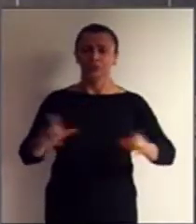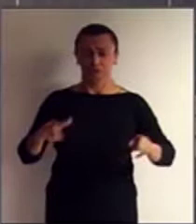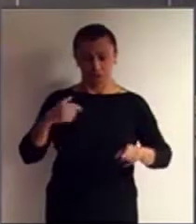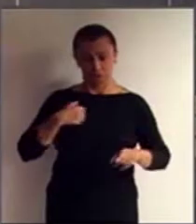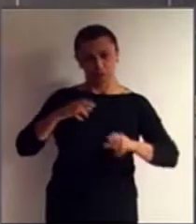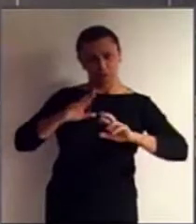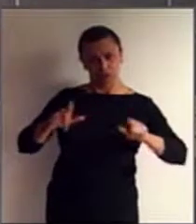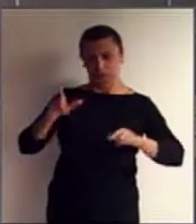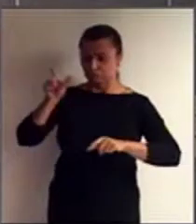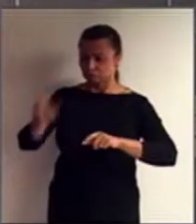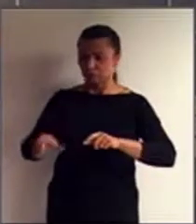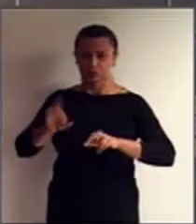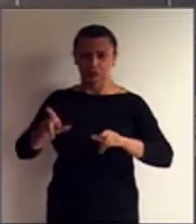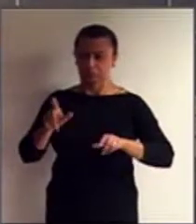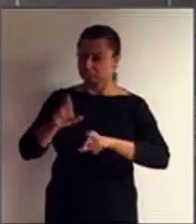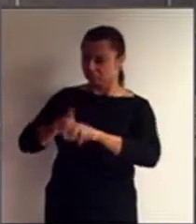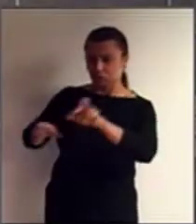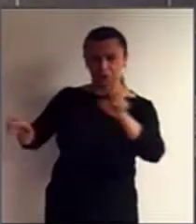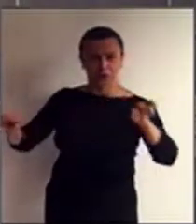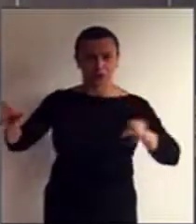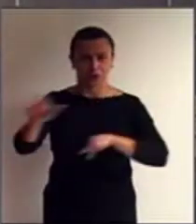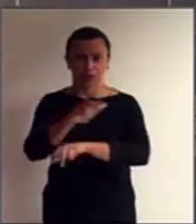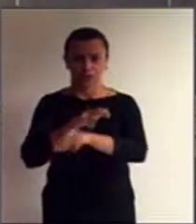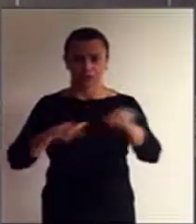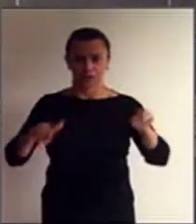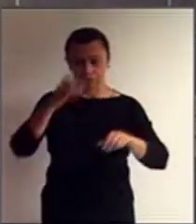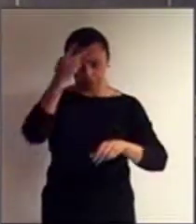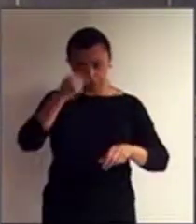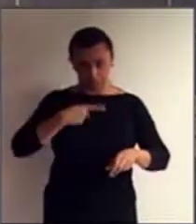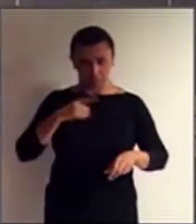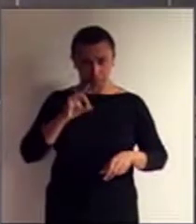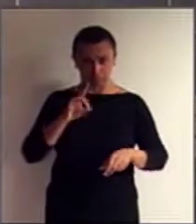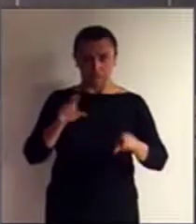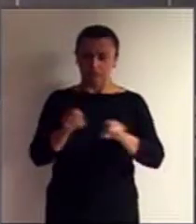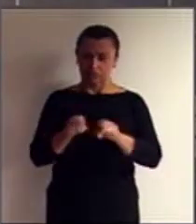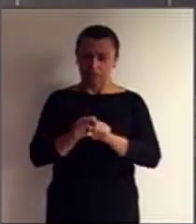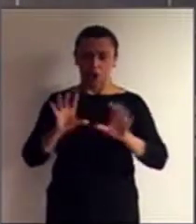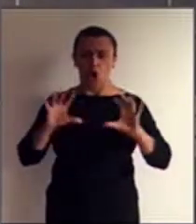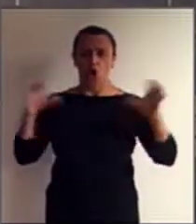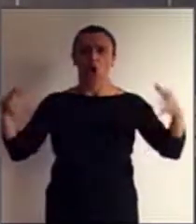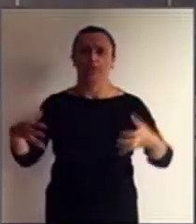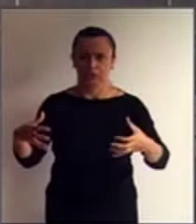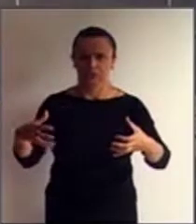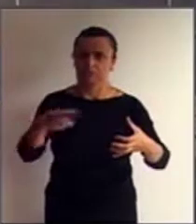diferentes uns dos outros. Individualmente e coletivamente.